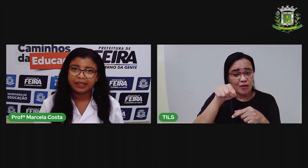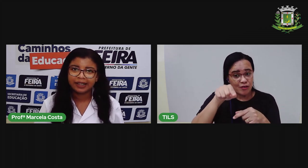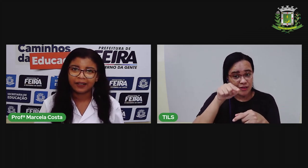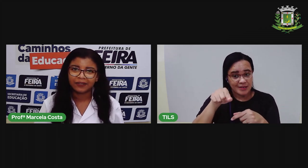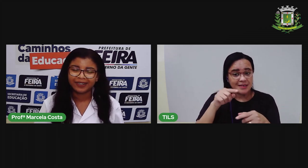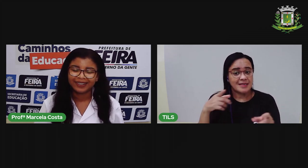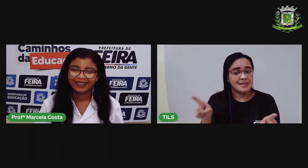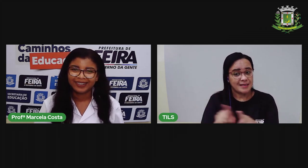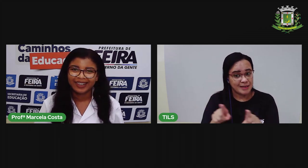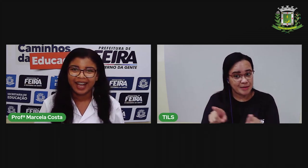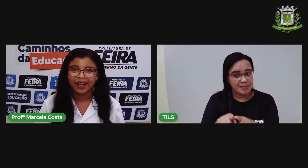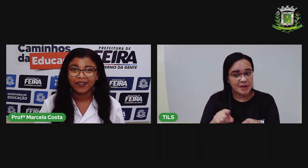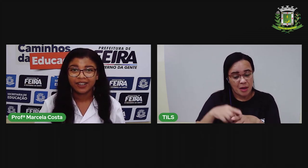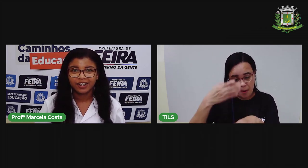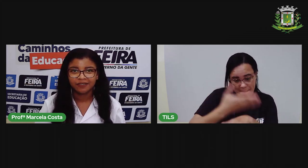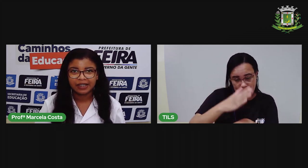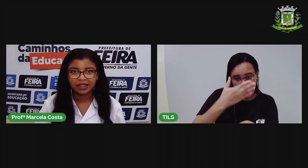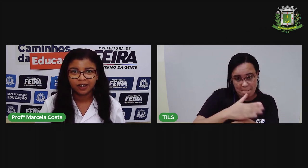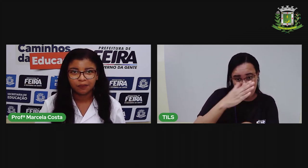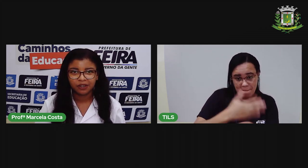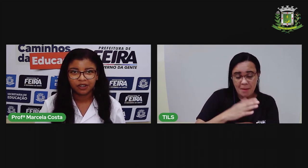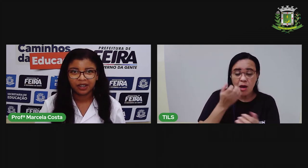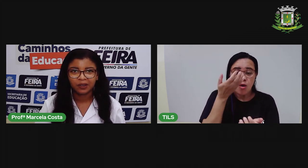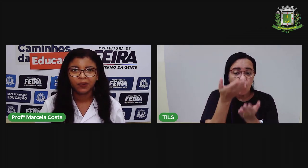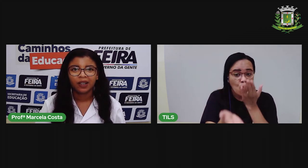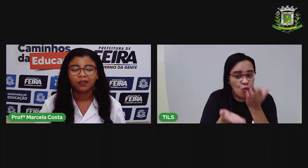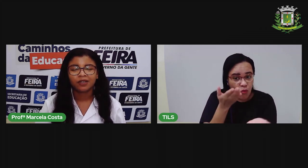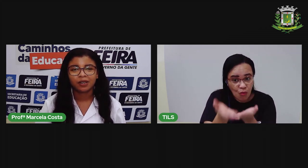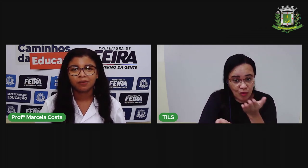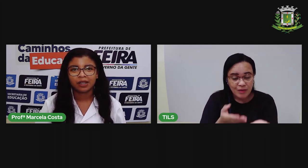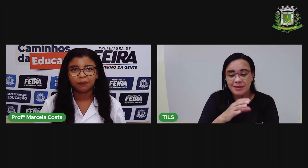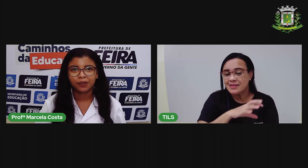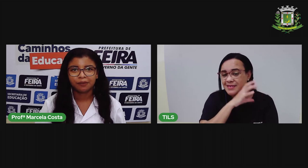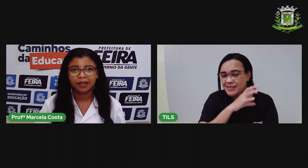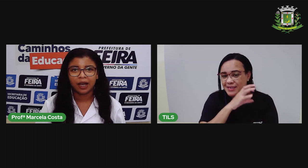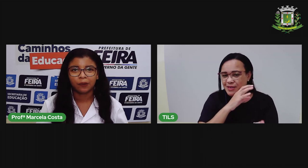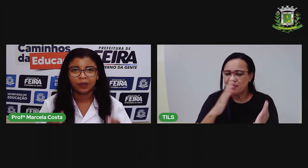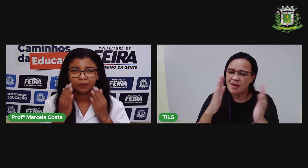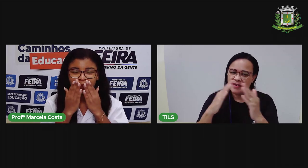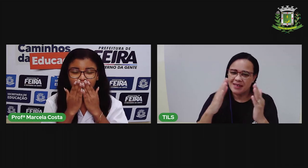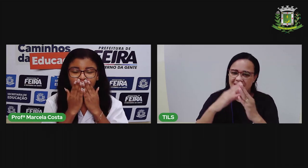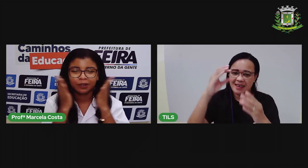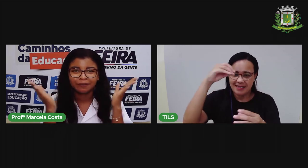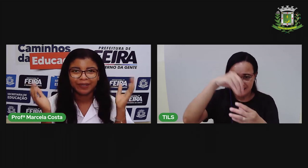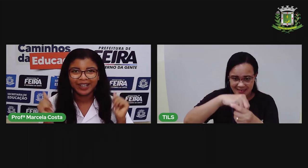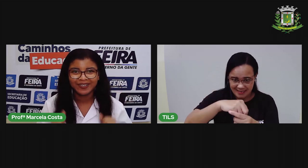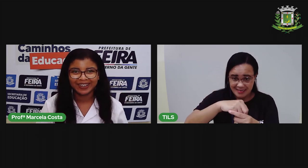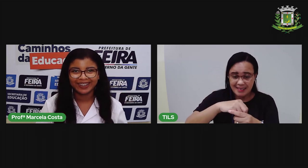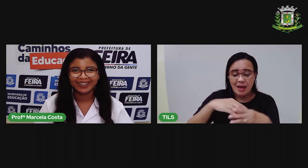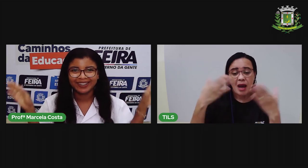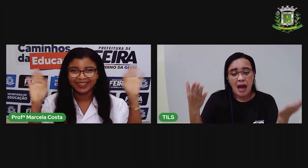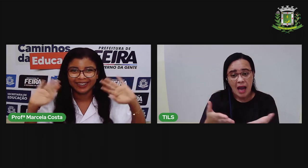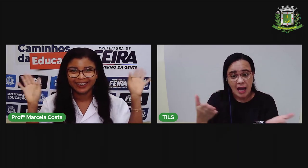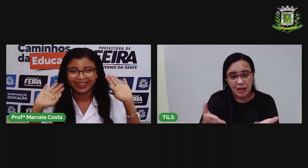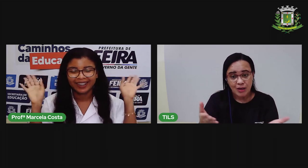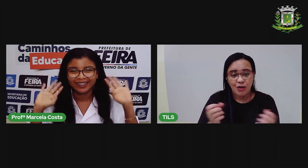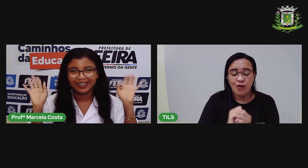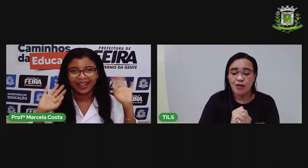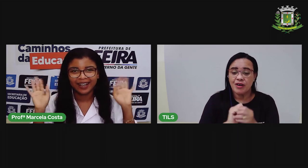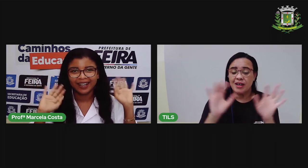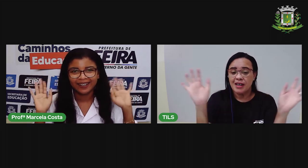animal de estimação. Agora a gente vai se despedindo. Nos vemos na próxima aula. Beijo grande.